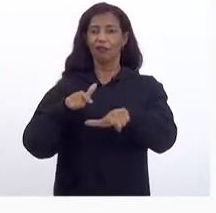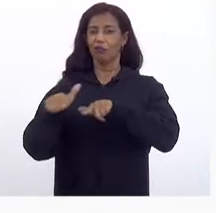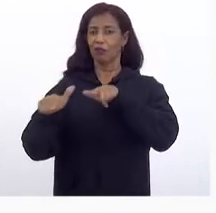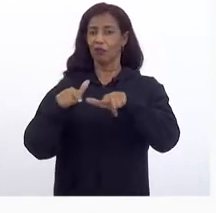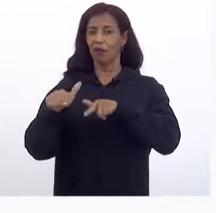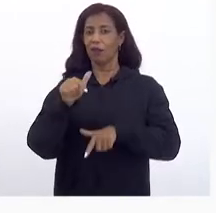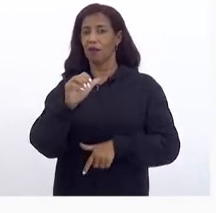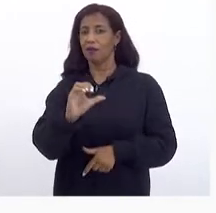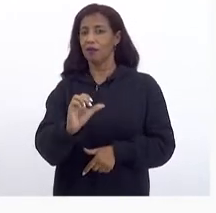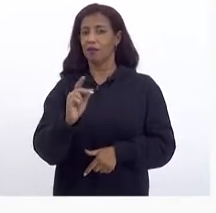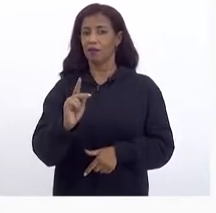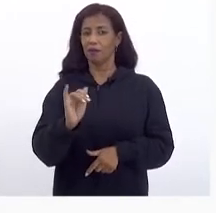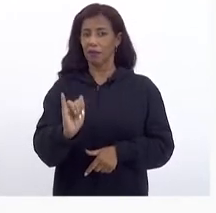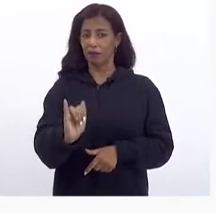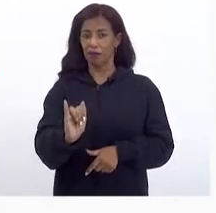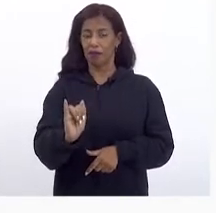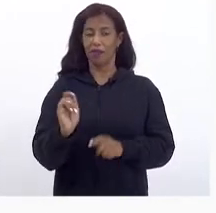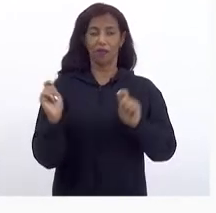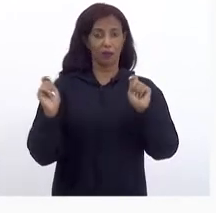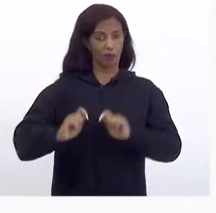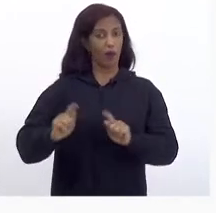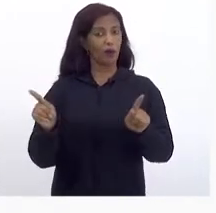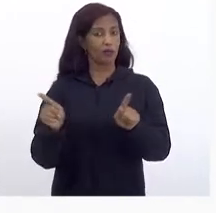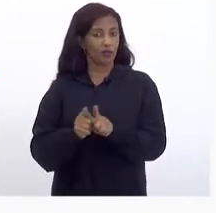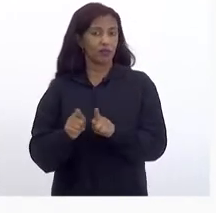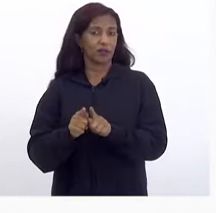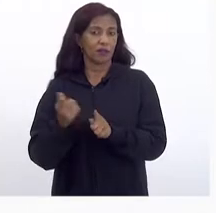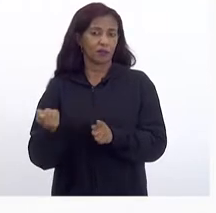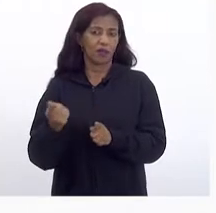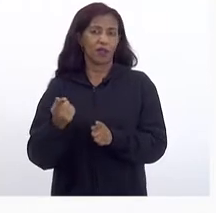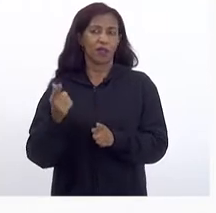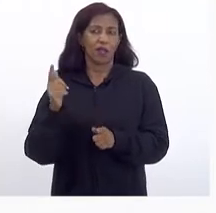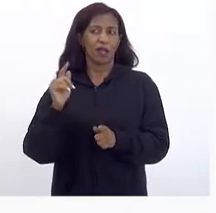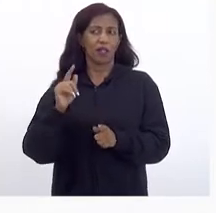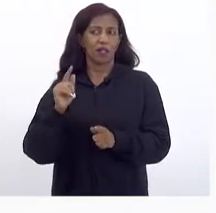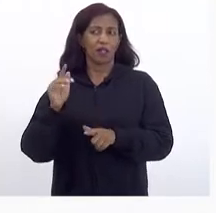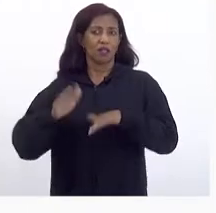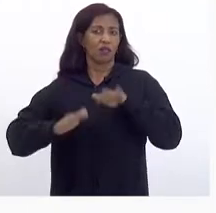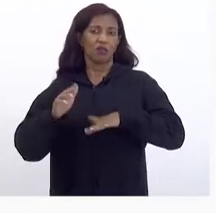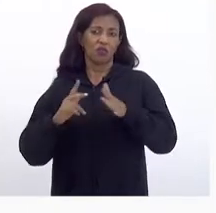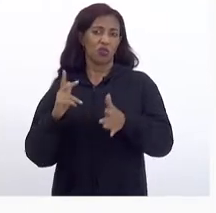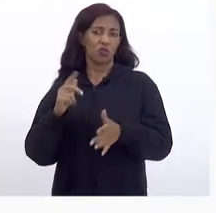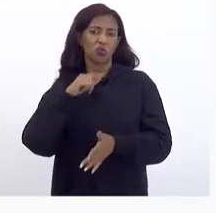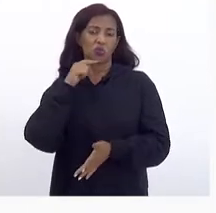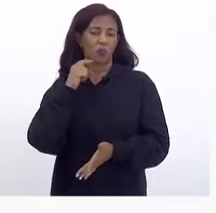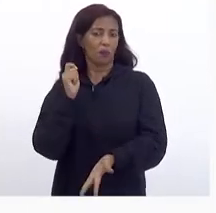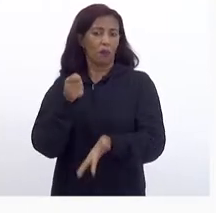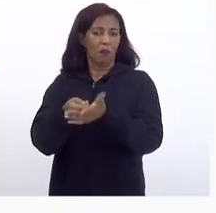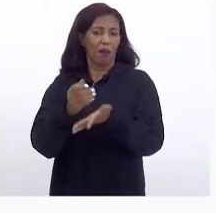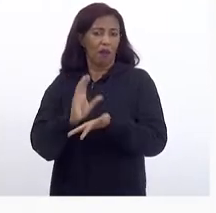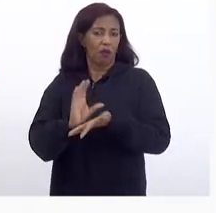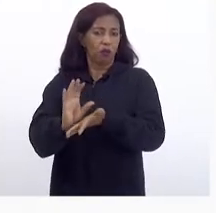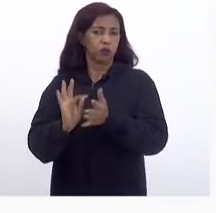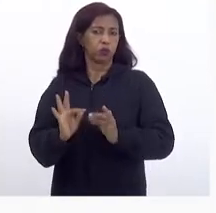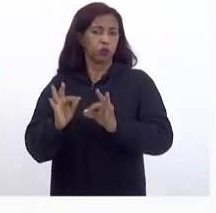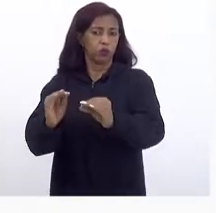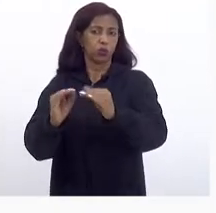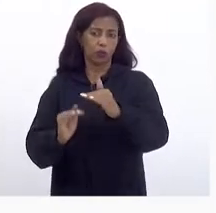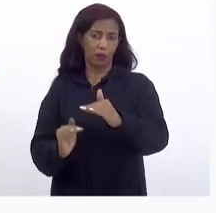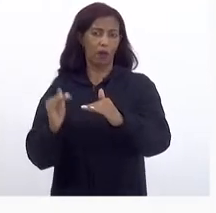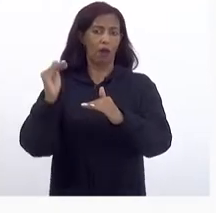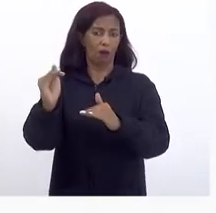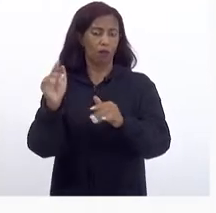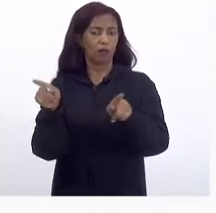CPI Que também Pode gerar Talvez eles Não consigam Pagar tudo De uma vez Mas deve Aumentar Alguma coisa